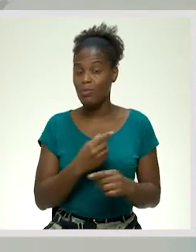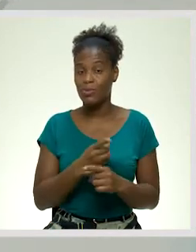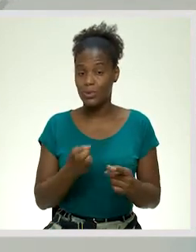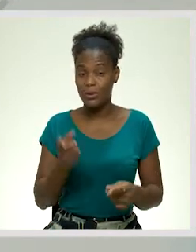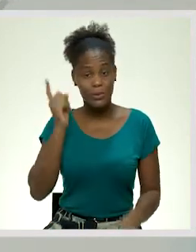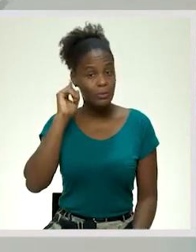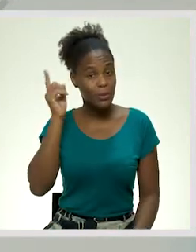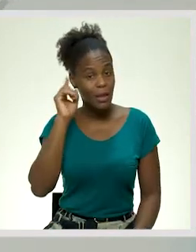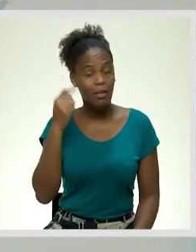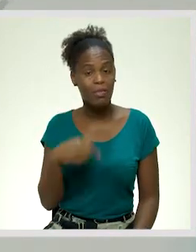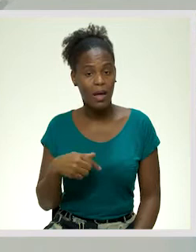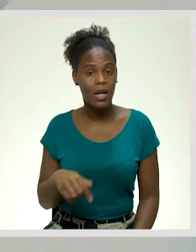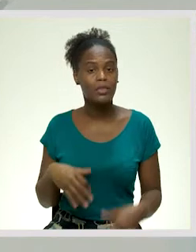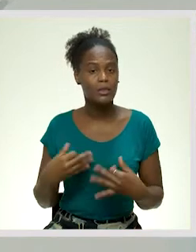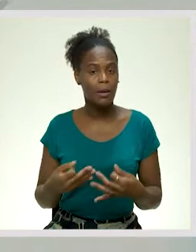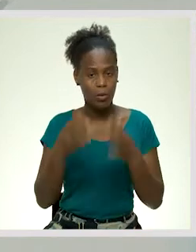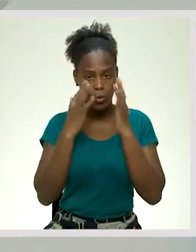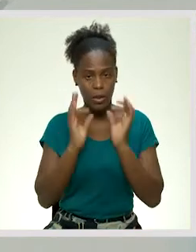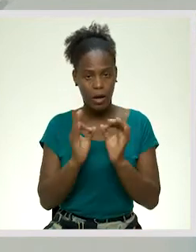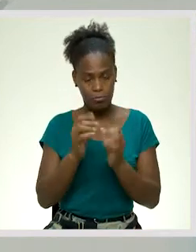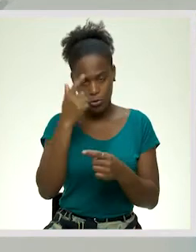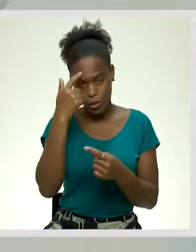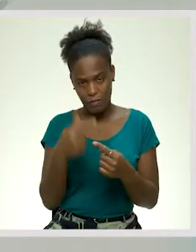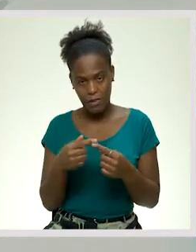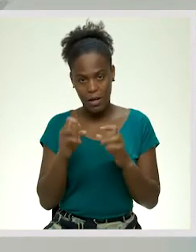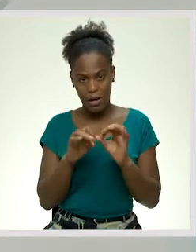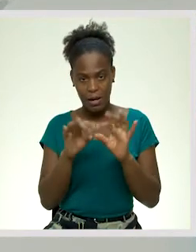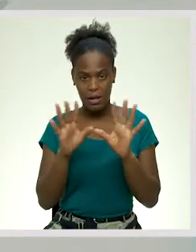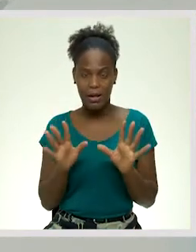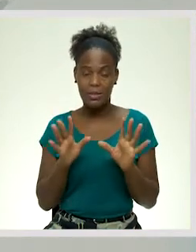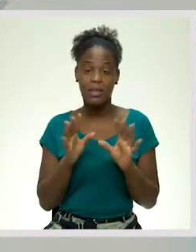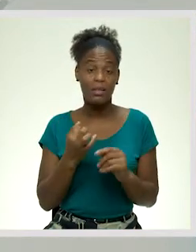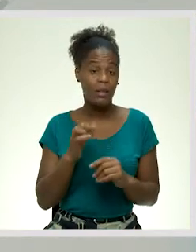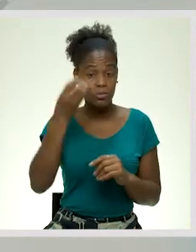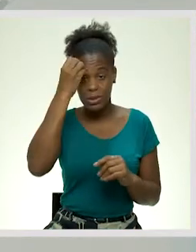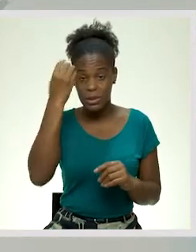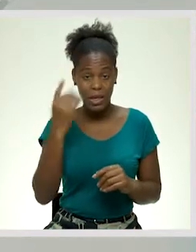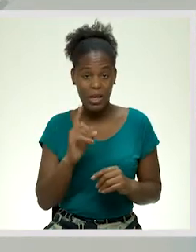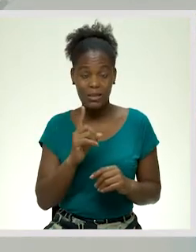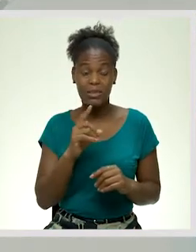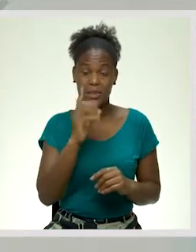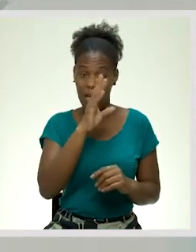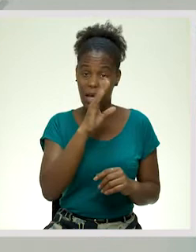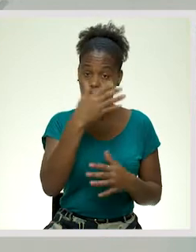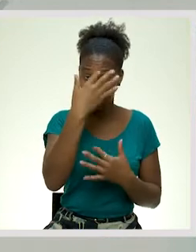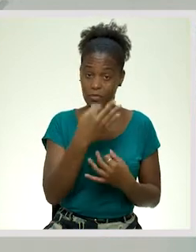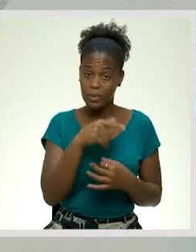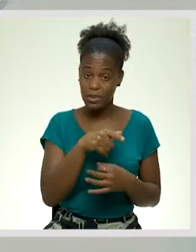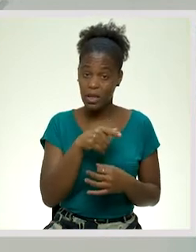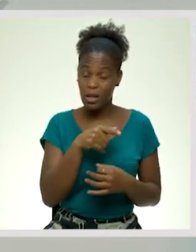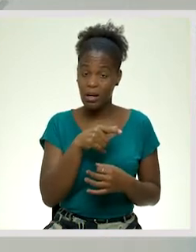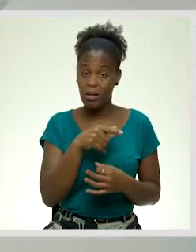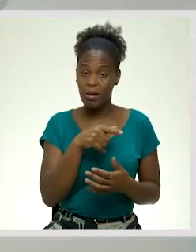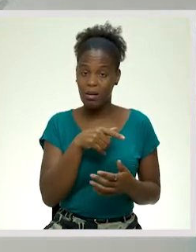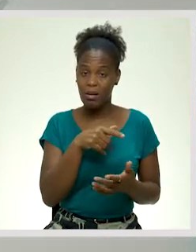isso é importante ter rigor, objetividade, clareza. Não esquecer, se é oficial, é claro, já